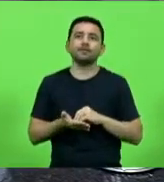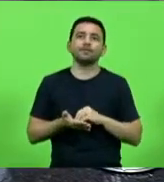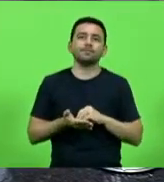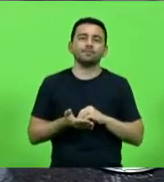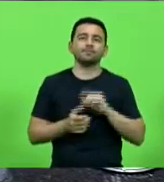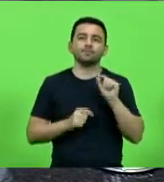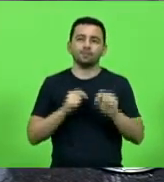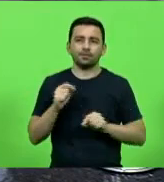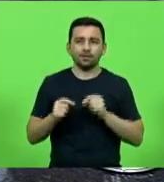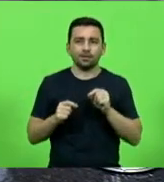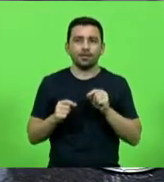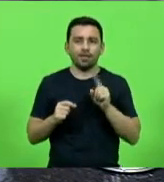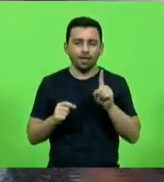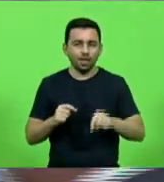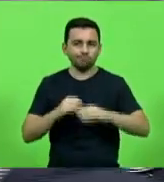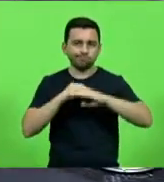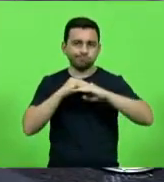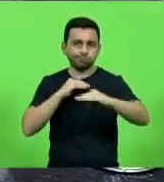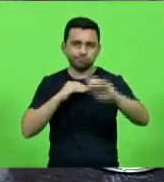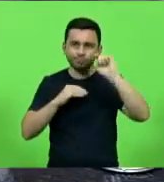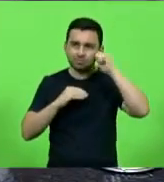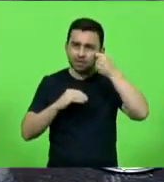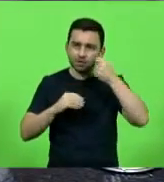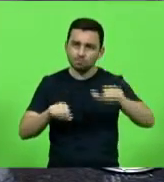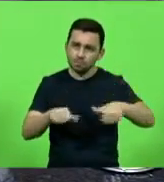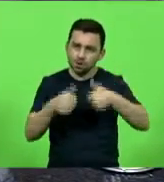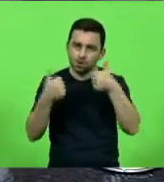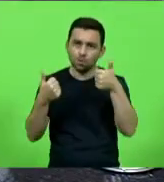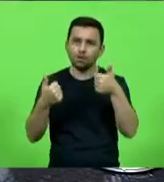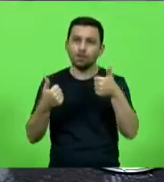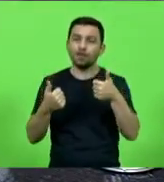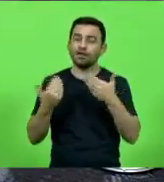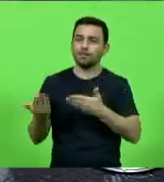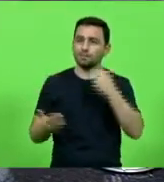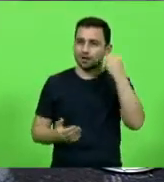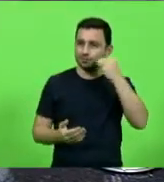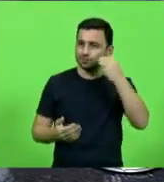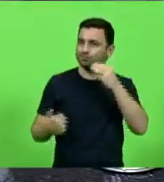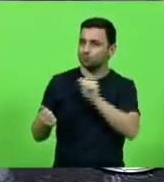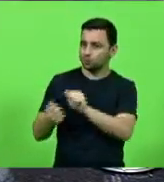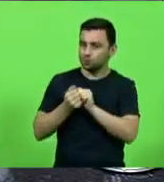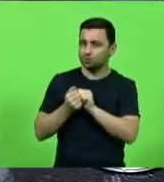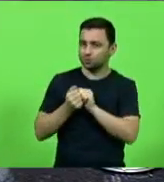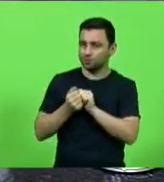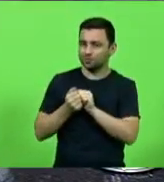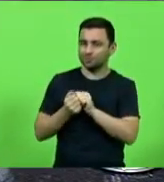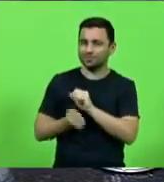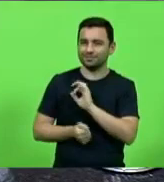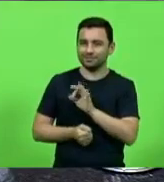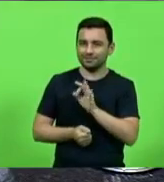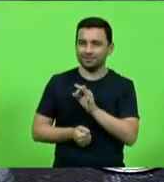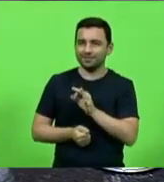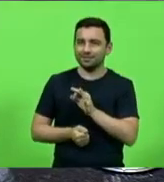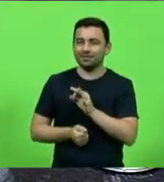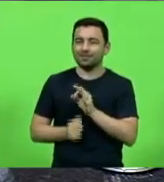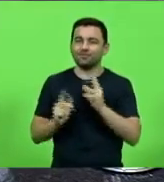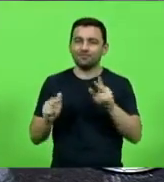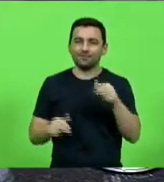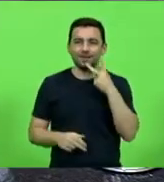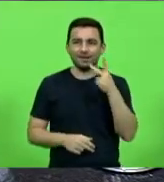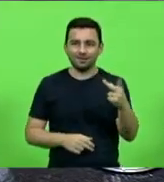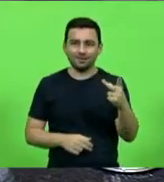contemplação da pavimentação e de melhorias. Márcio Machado esteve conosco também, como falou o nosso companheiro deputado